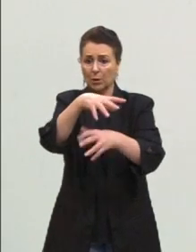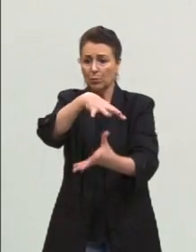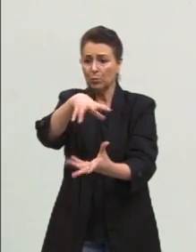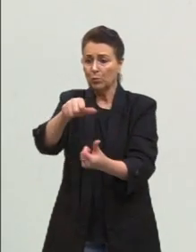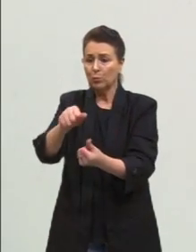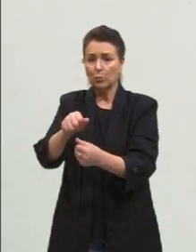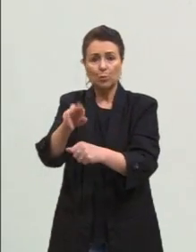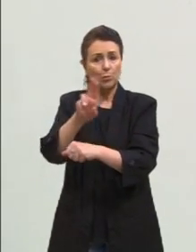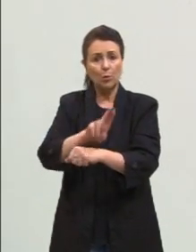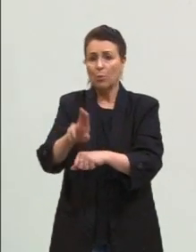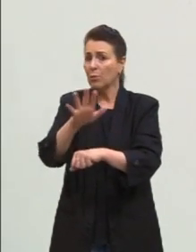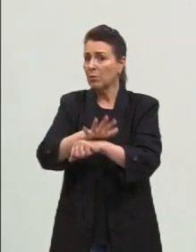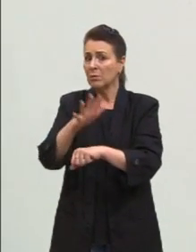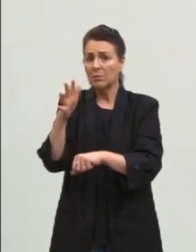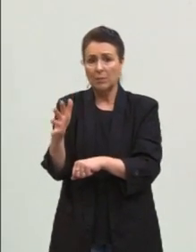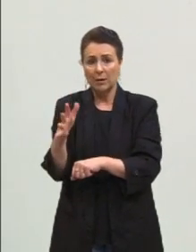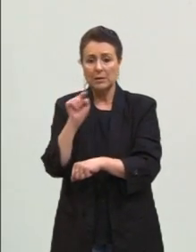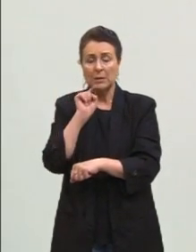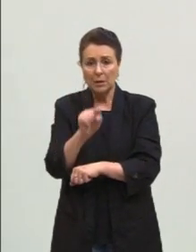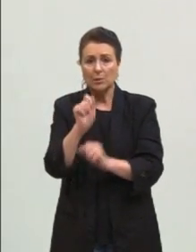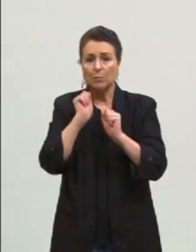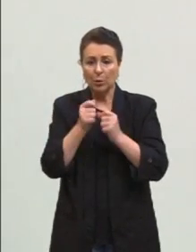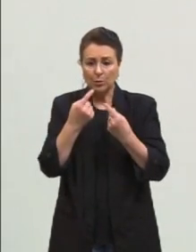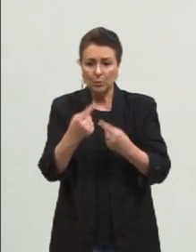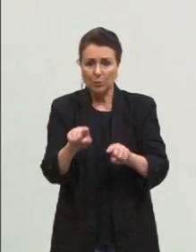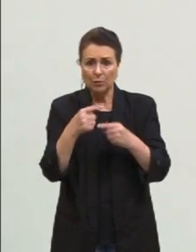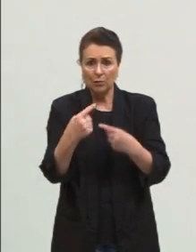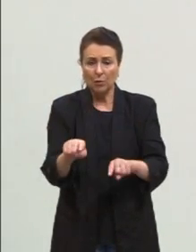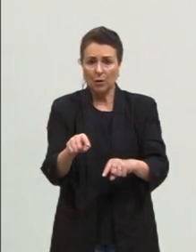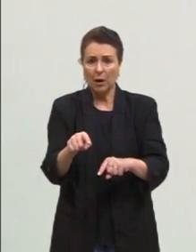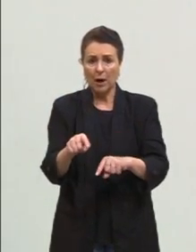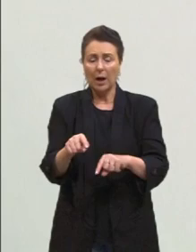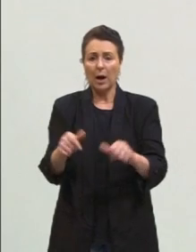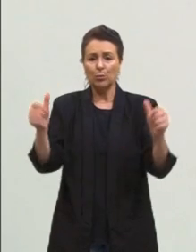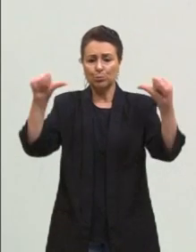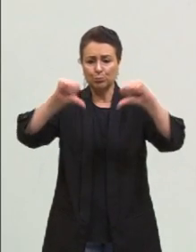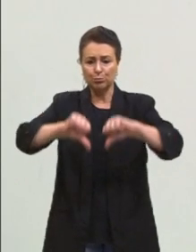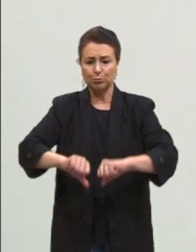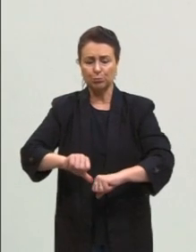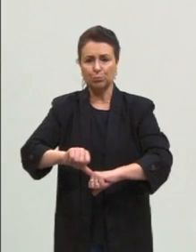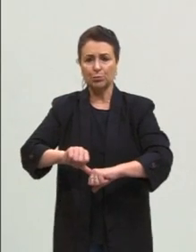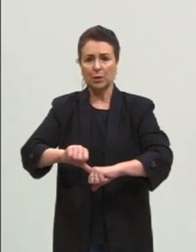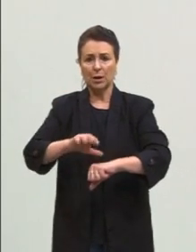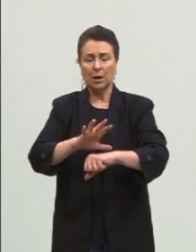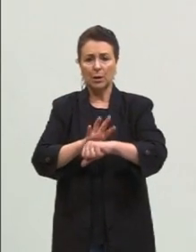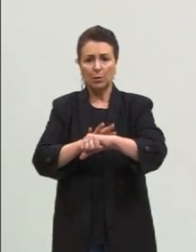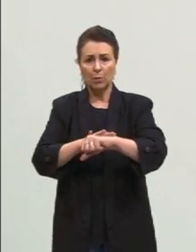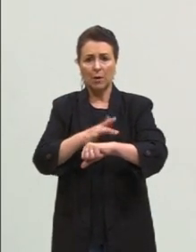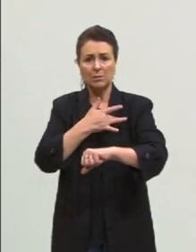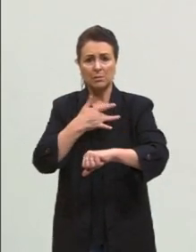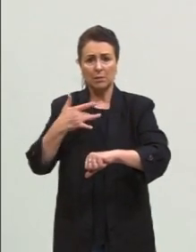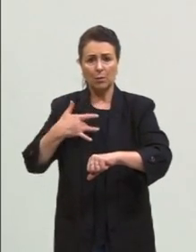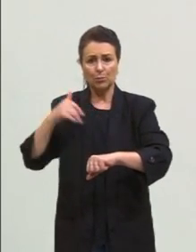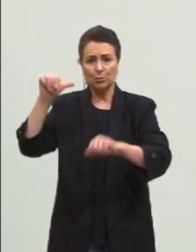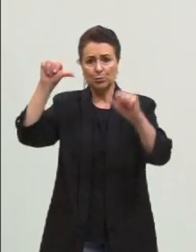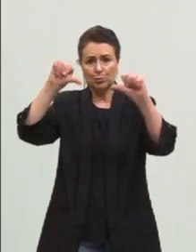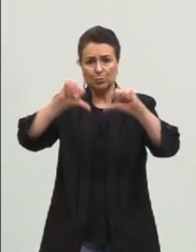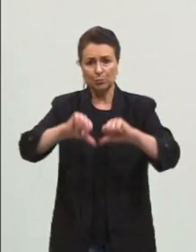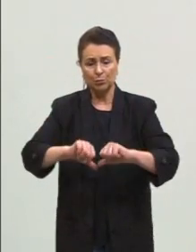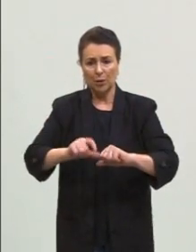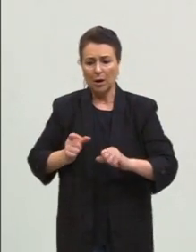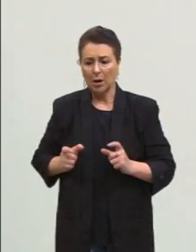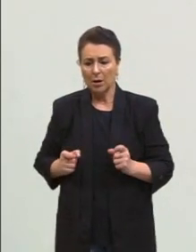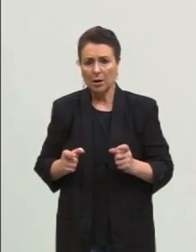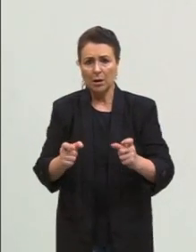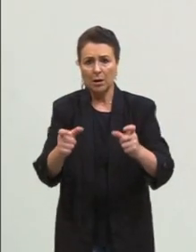agrotóxicos, eles podem sim causar muitos danos à saúde, podem causar, inclusive, câncer, às vezes, má formação em bebês,